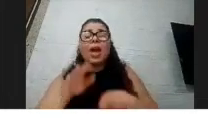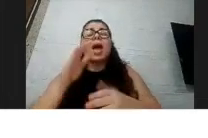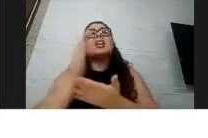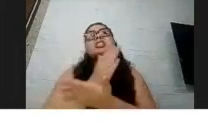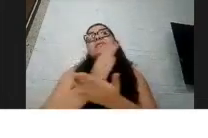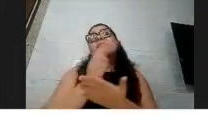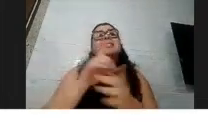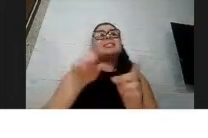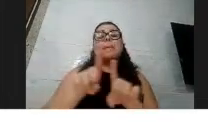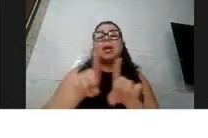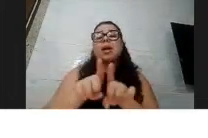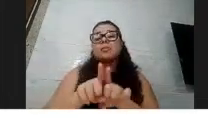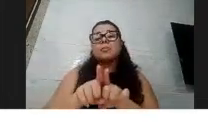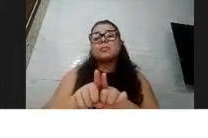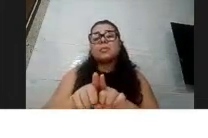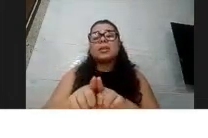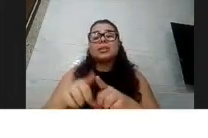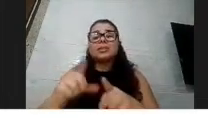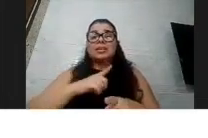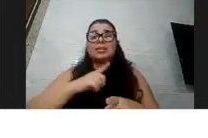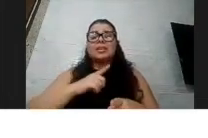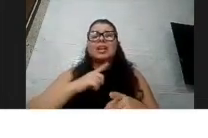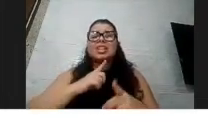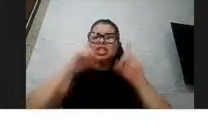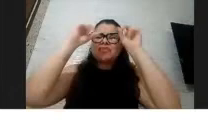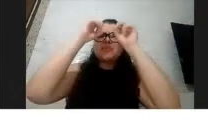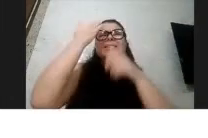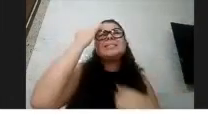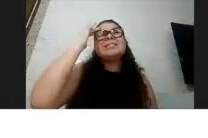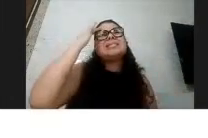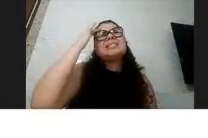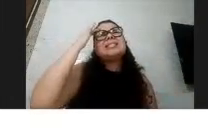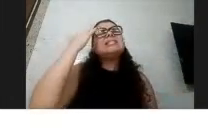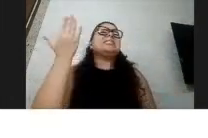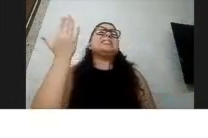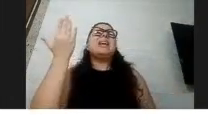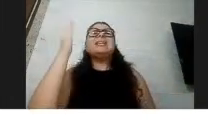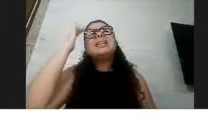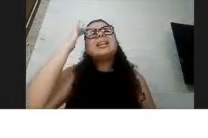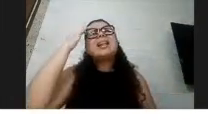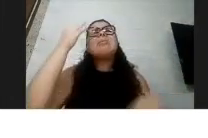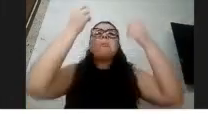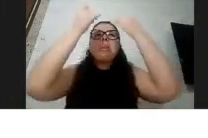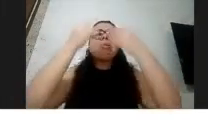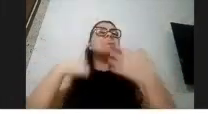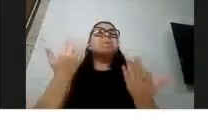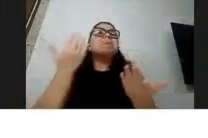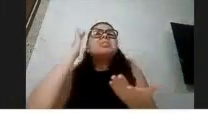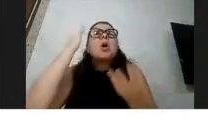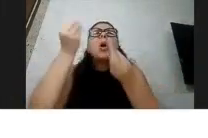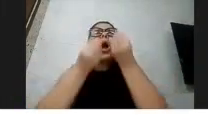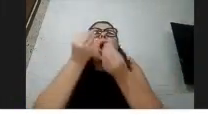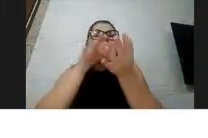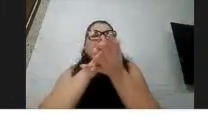tem dificuldade no entendimento dessas orientações, principalmente quando a gente fala em